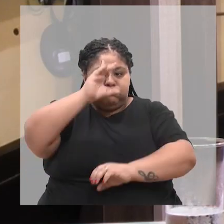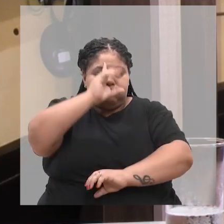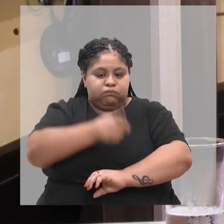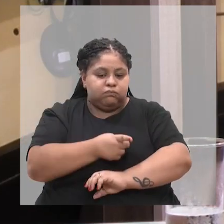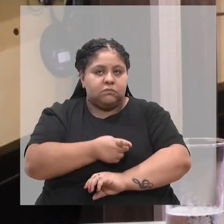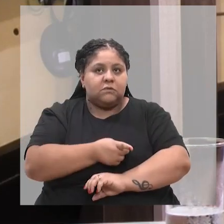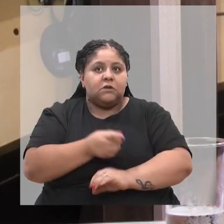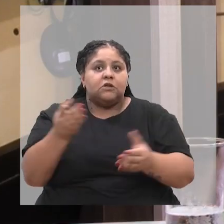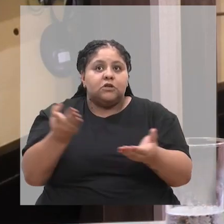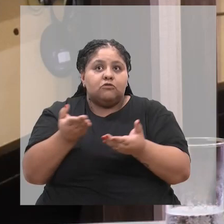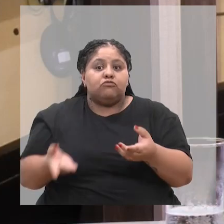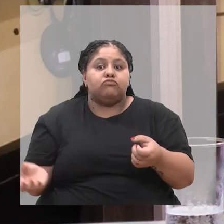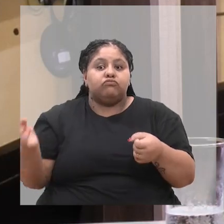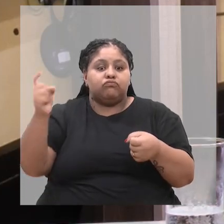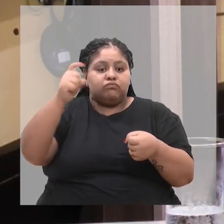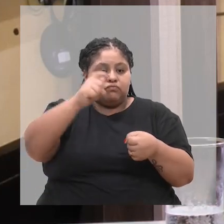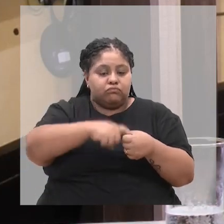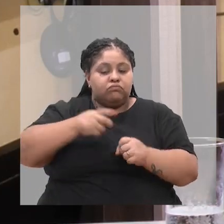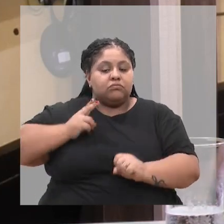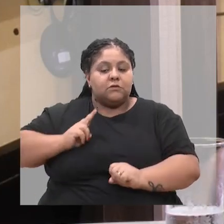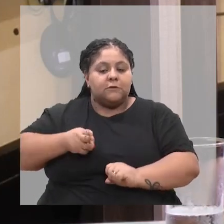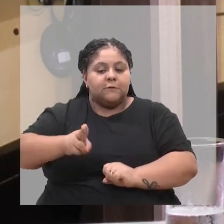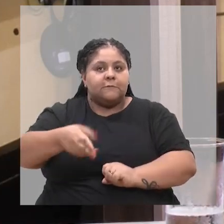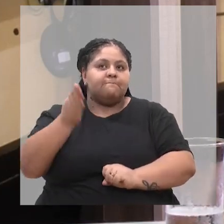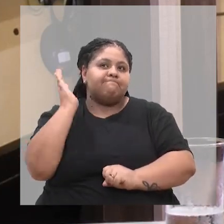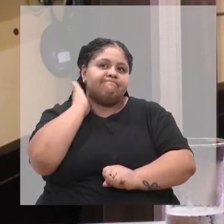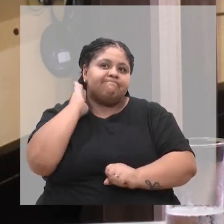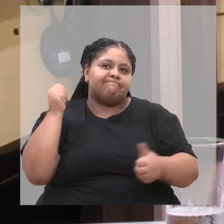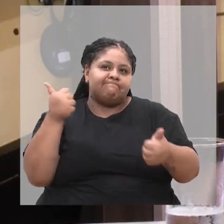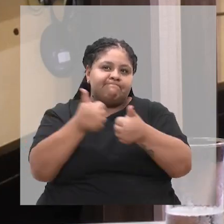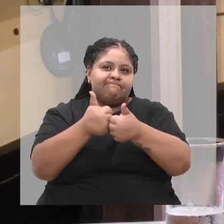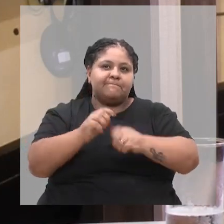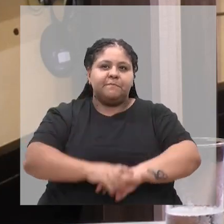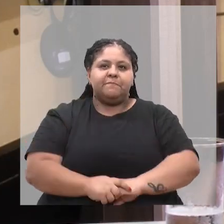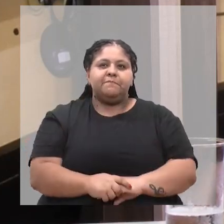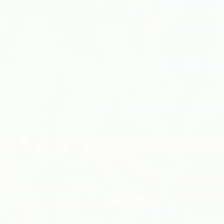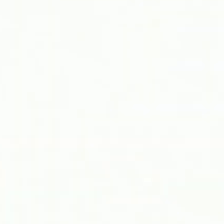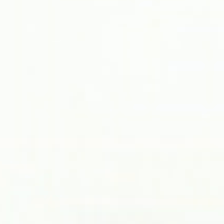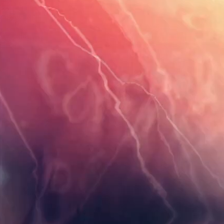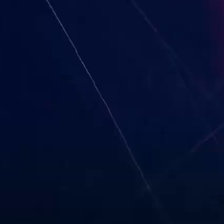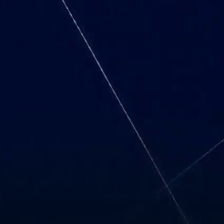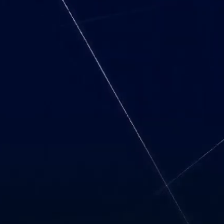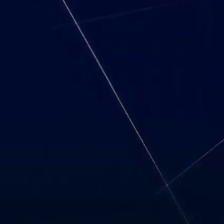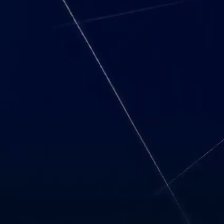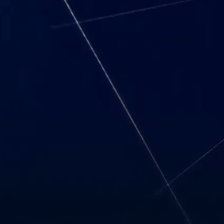licença do mandato. E já voltamos, então, dando sequência a esse bate-papo. Fico louco.